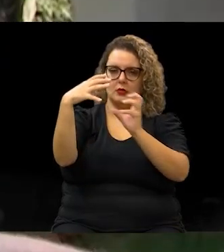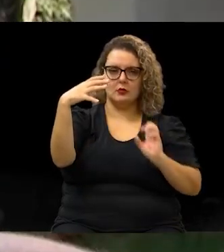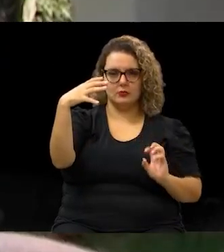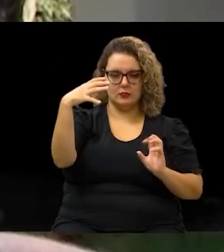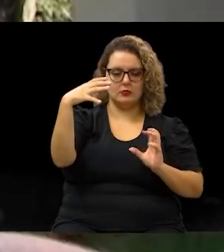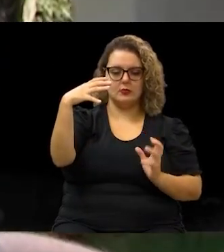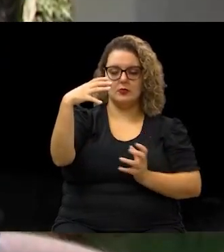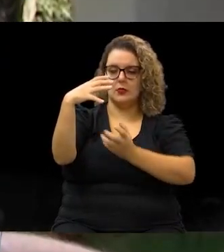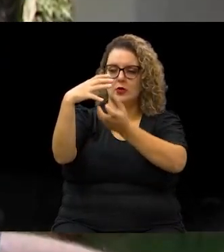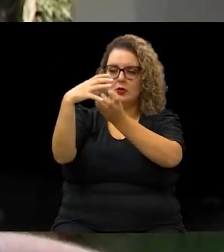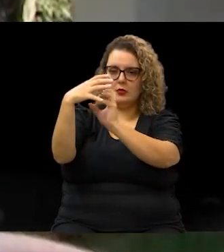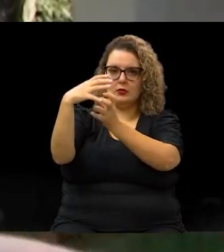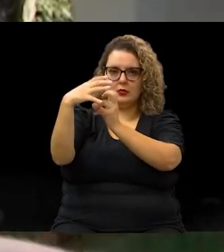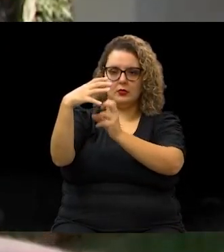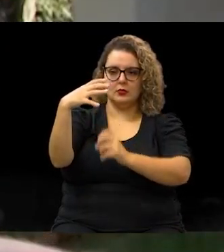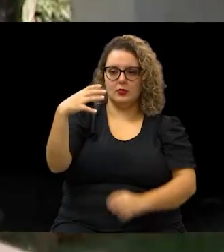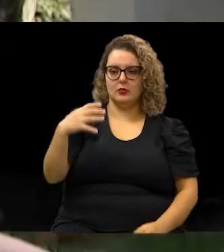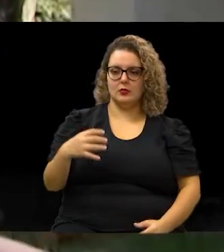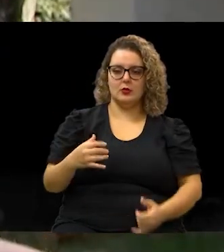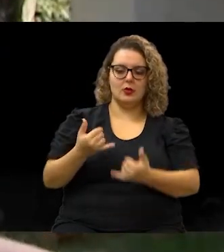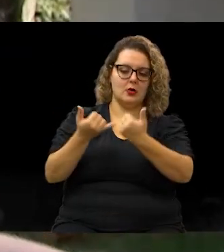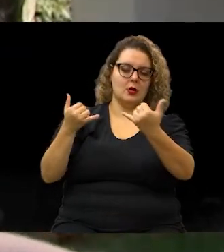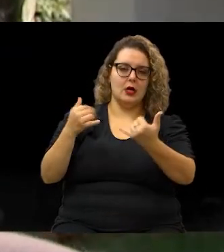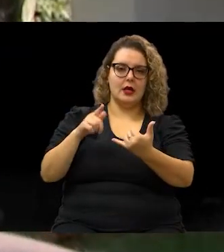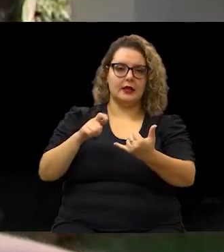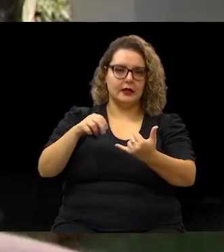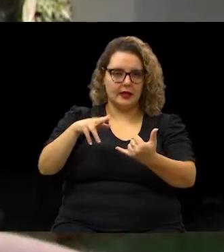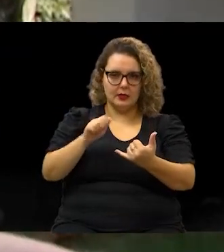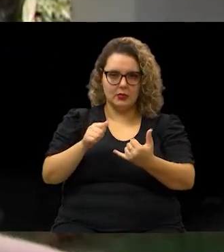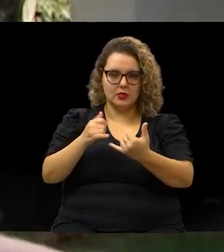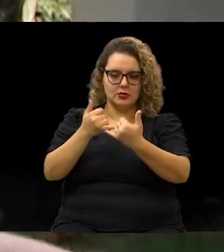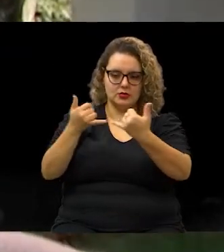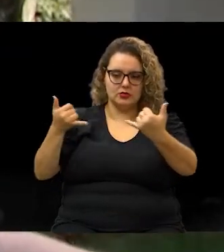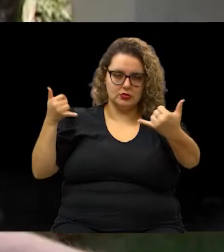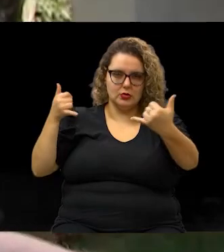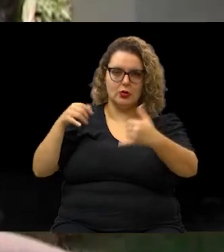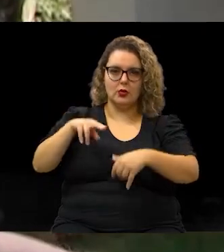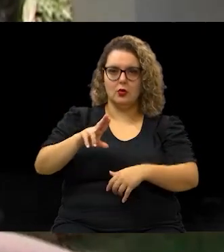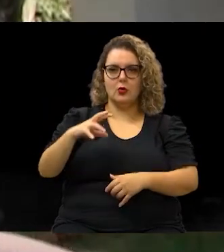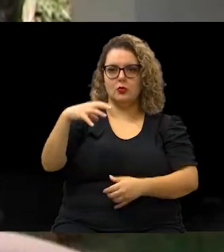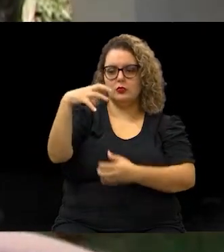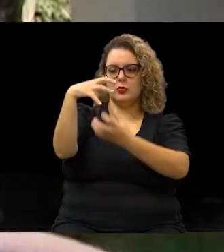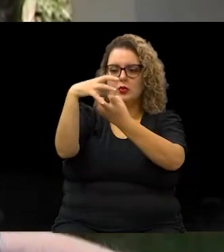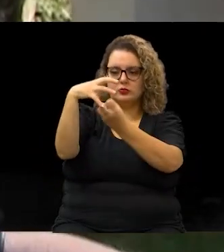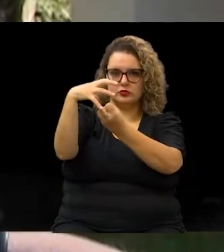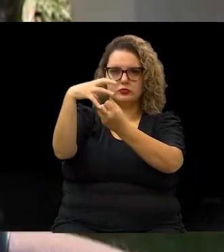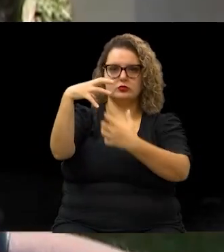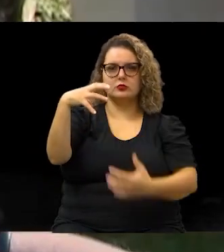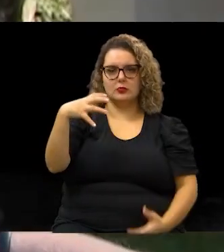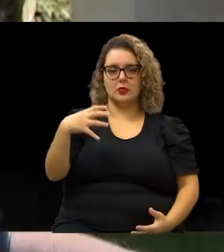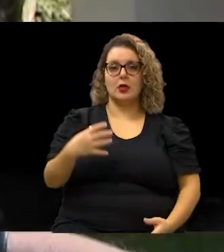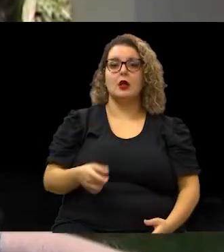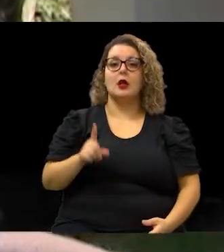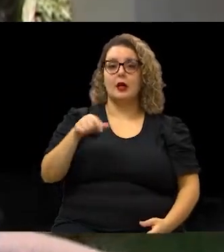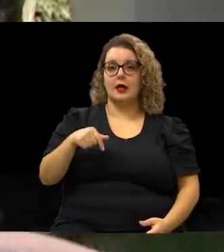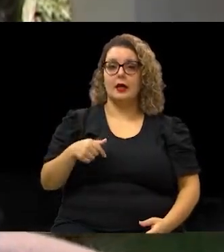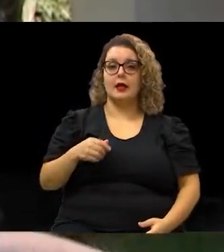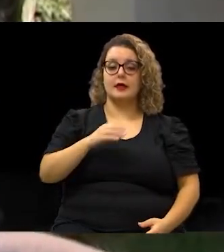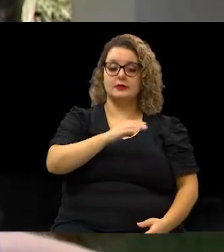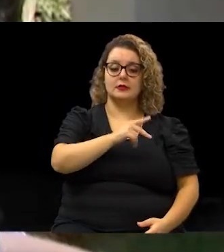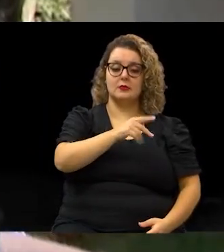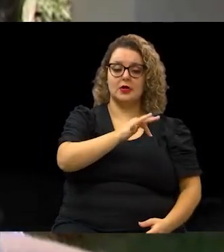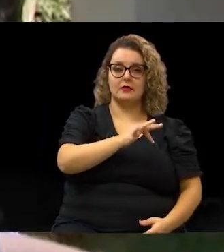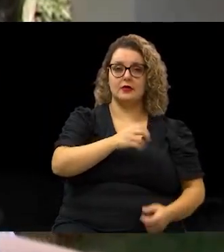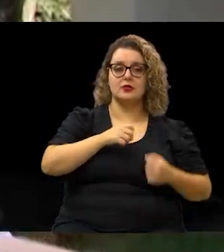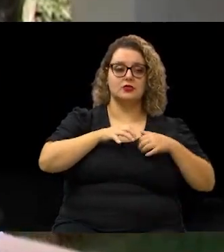exemplo, ou queima de circuitos. A CPFL é o órgão de distribuição de energia. Ela é